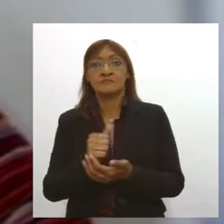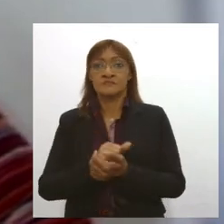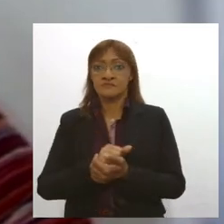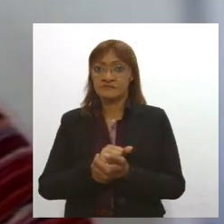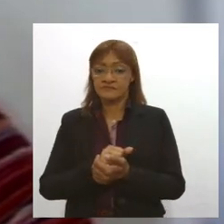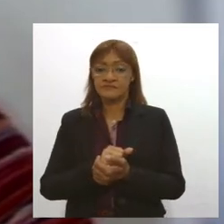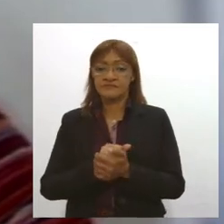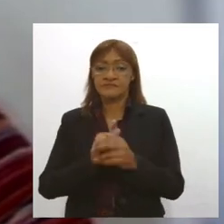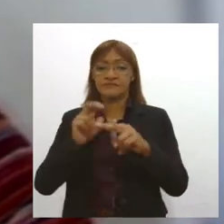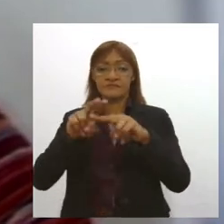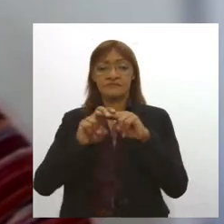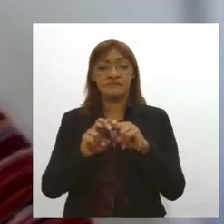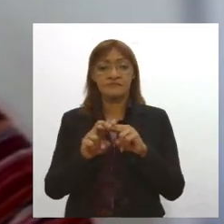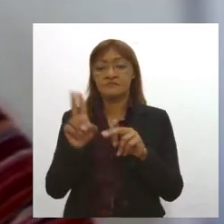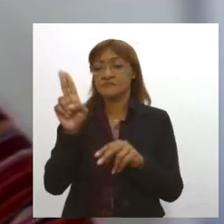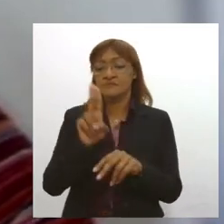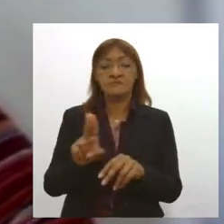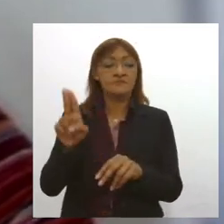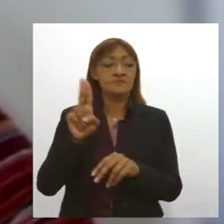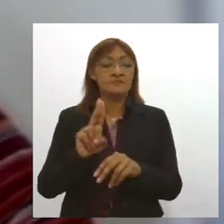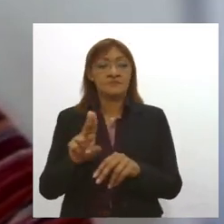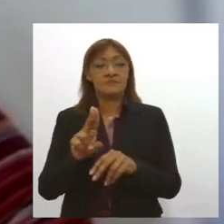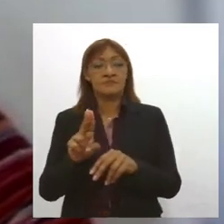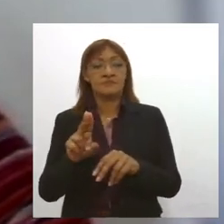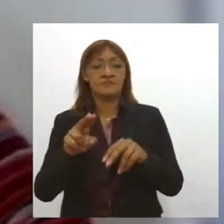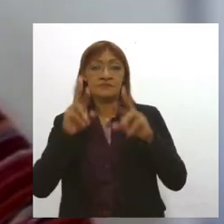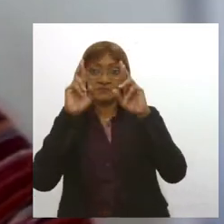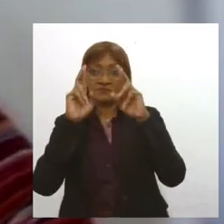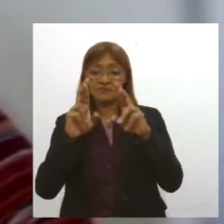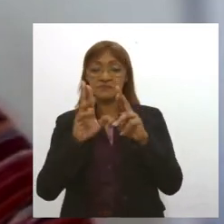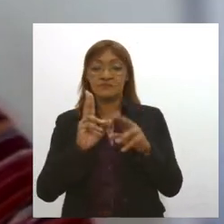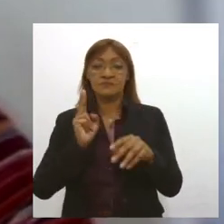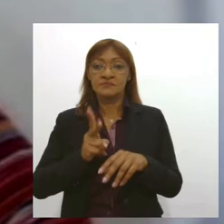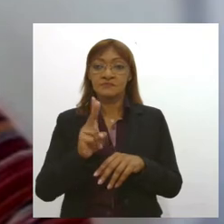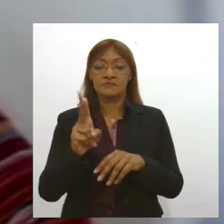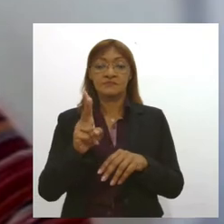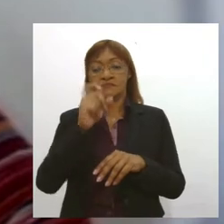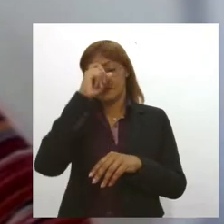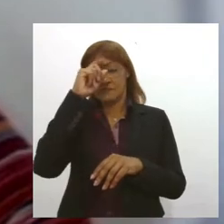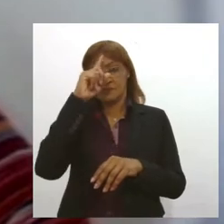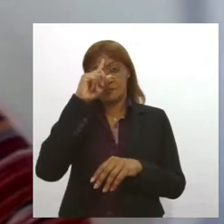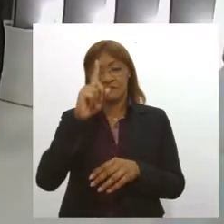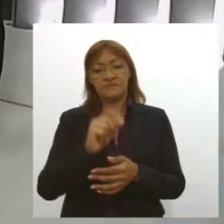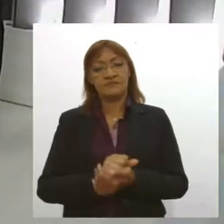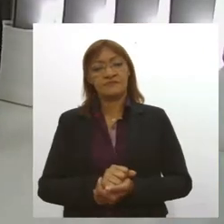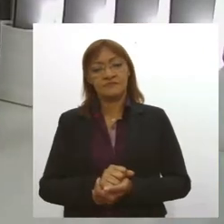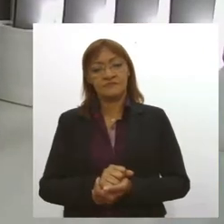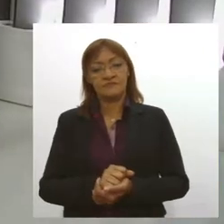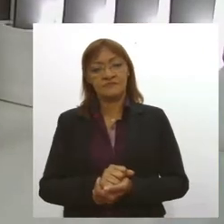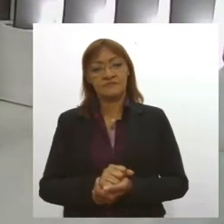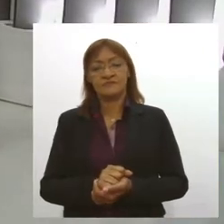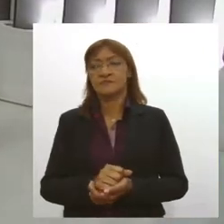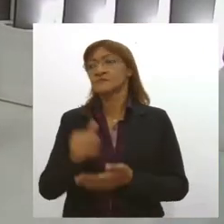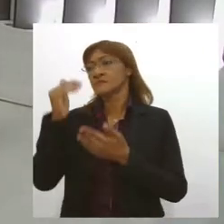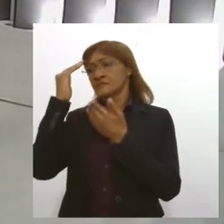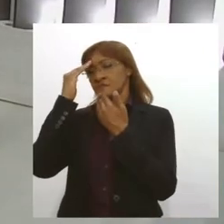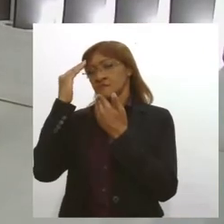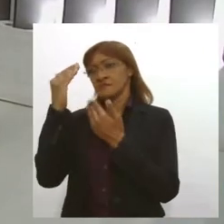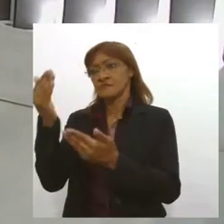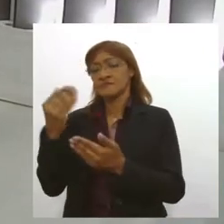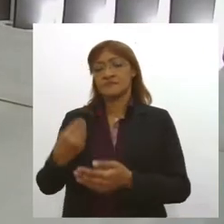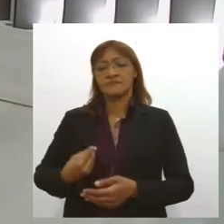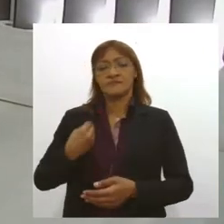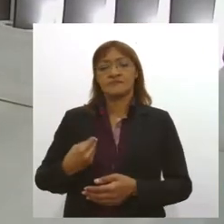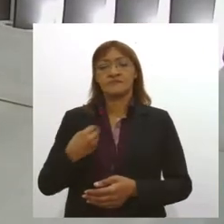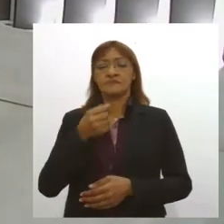Por isso, o seu uso, ele tem que ser restrito a hospitais e com acompanhamento médico-hospitalar. Daniela, muito obrigada pela sua participação